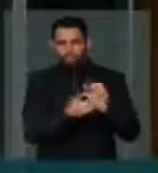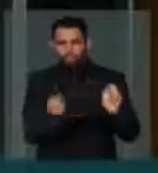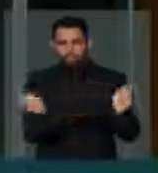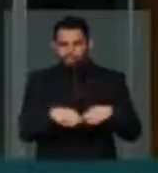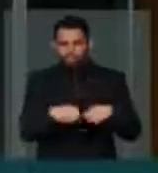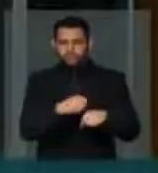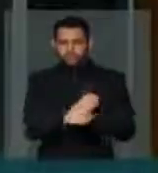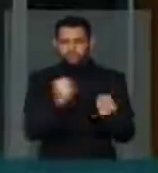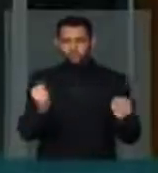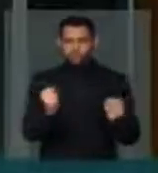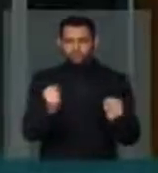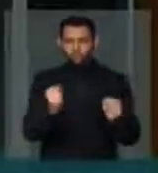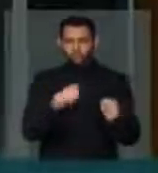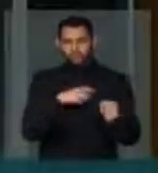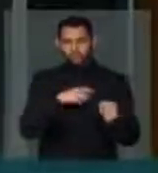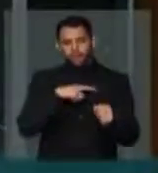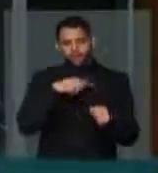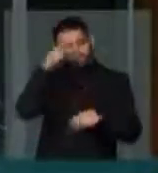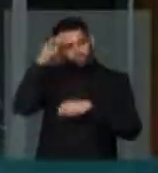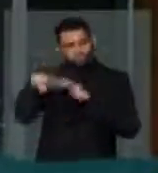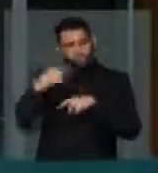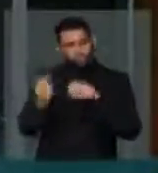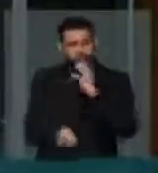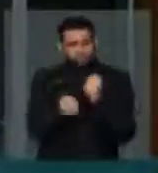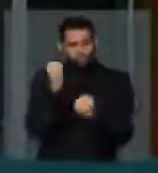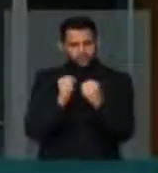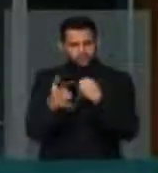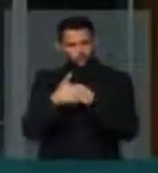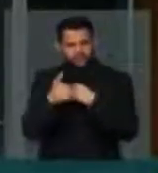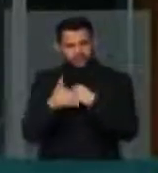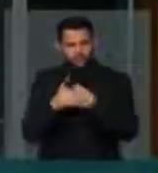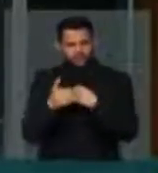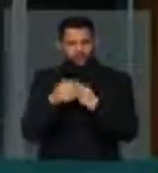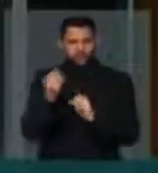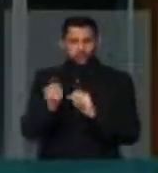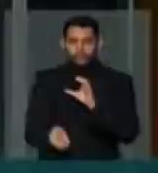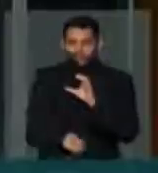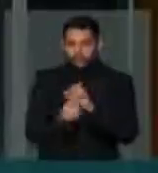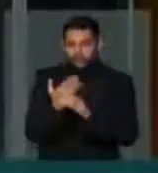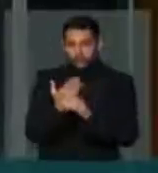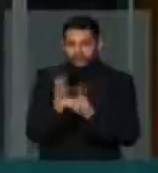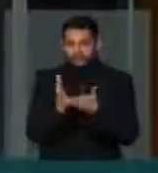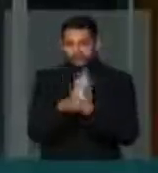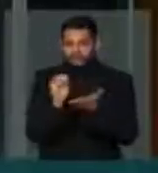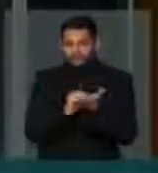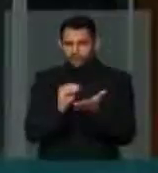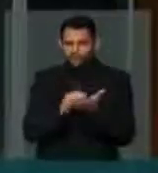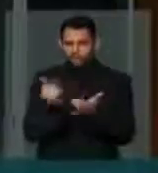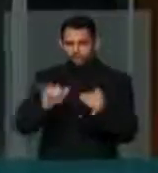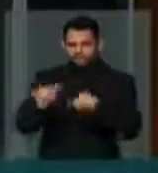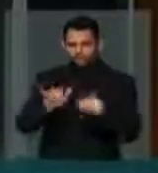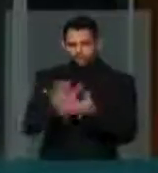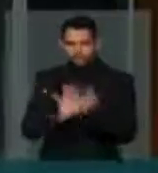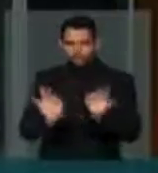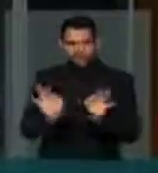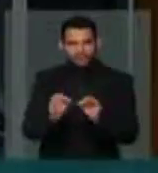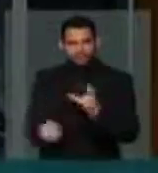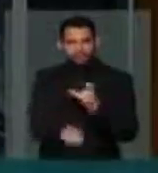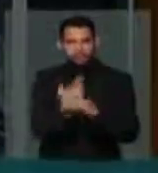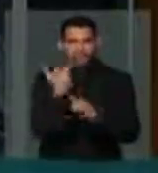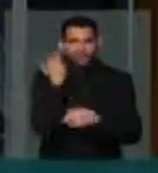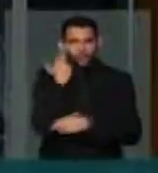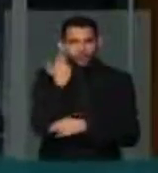nossos produtos da agricultura familiar, que são fabricados com carinho, fabricados sem aditivo químico, que não competem em nenhum